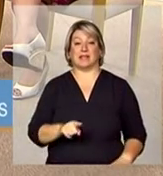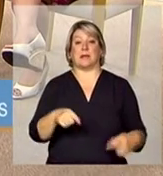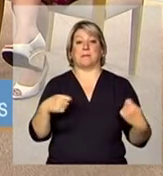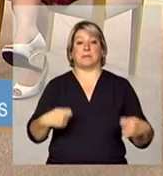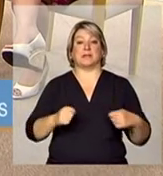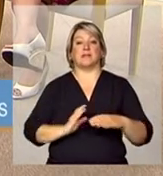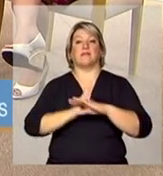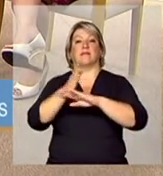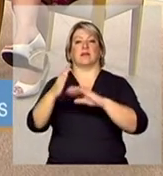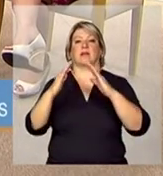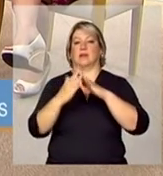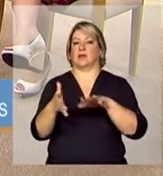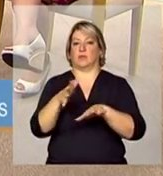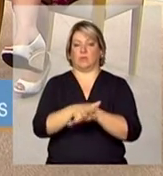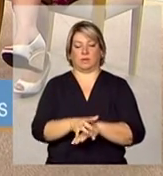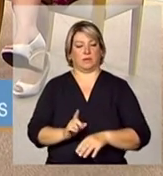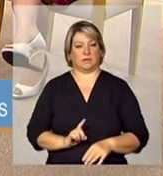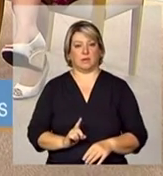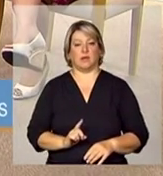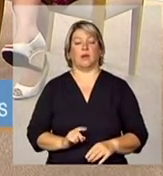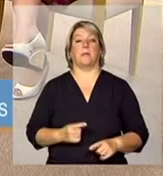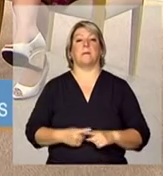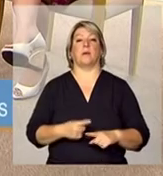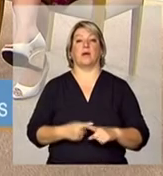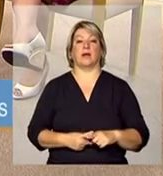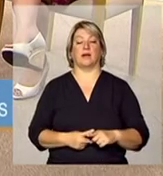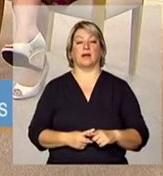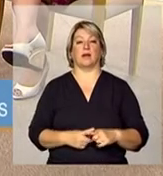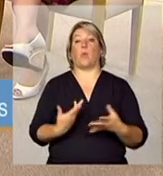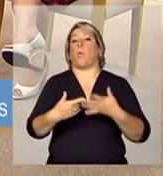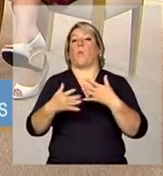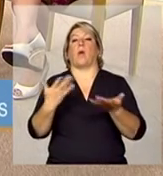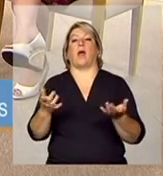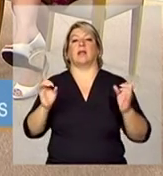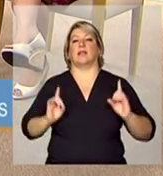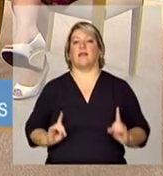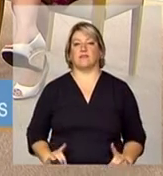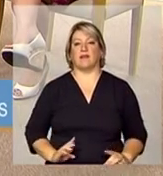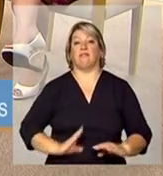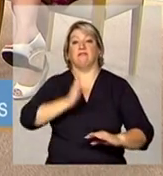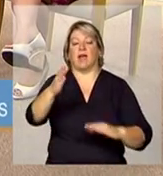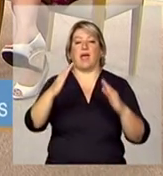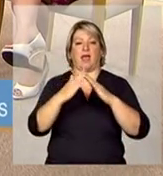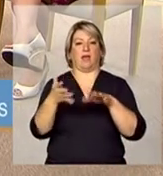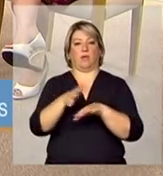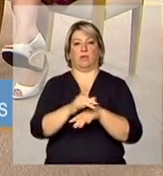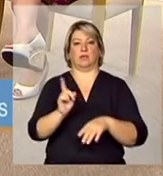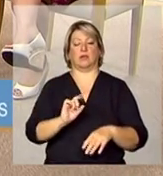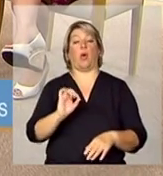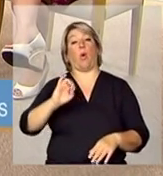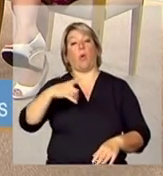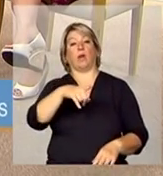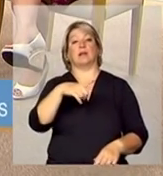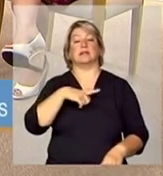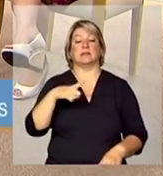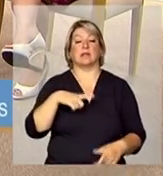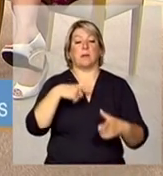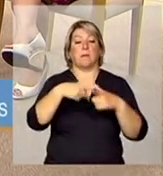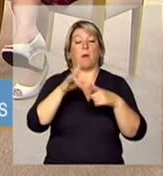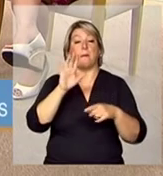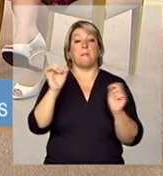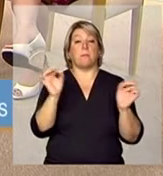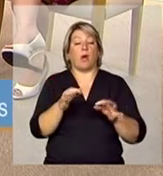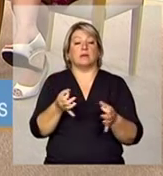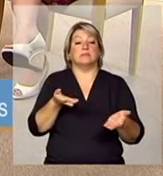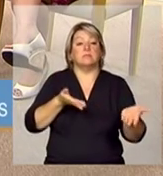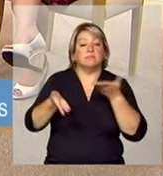para a residência inclusiva exatamente e que não é porque a pessoa está em uma situação de vulnerabilidade mas que pode ser trabalhado de uma